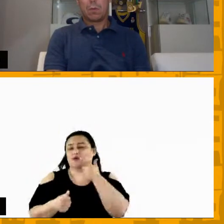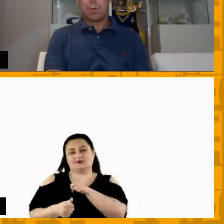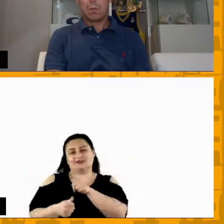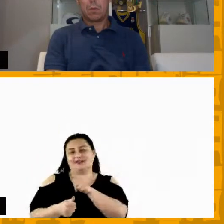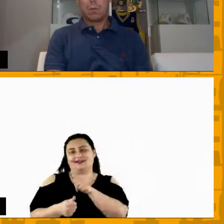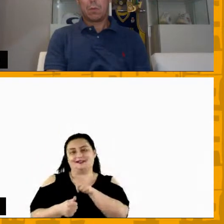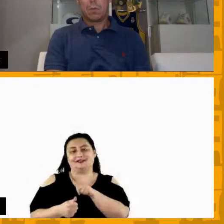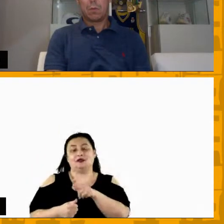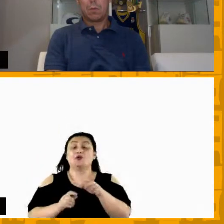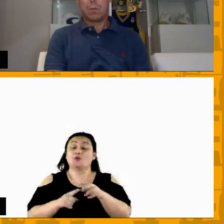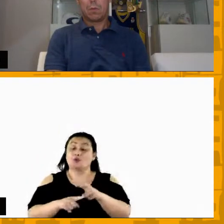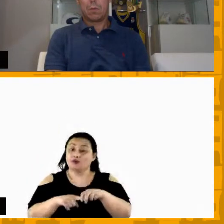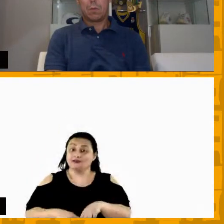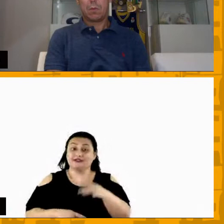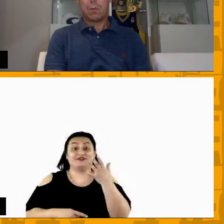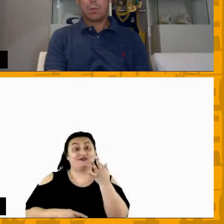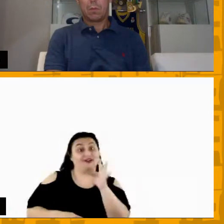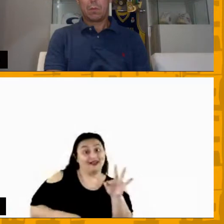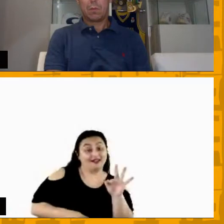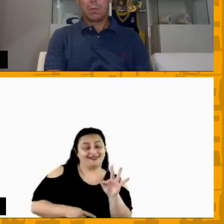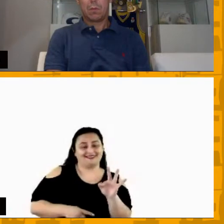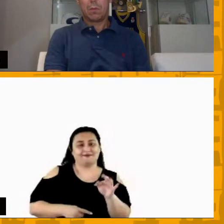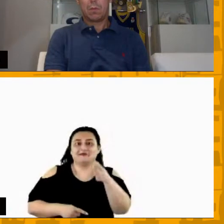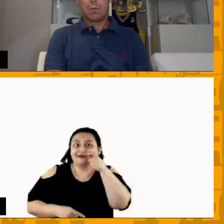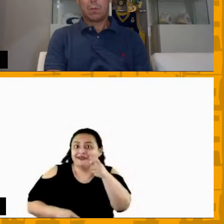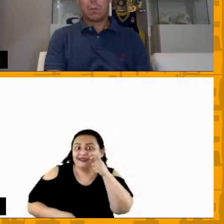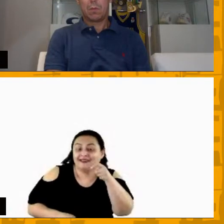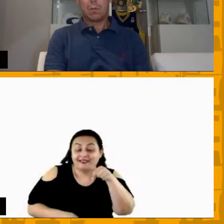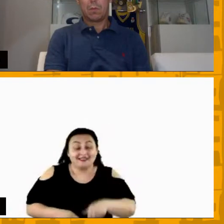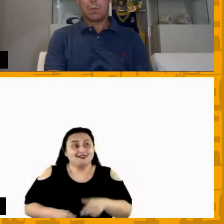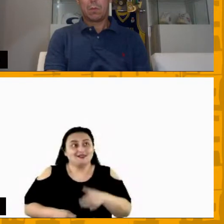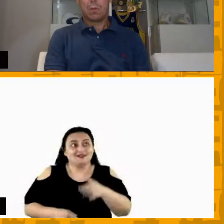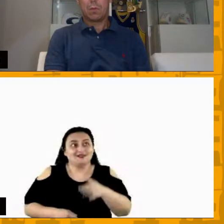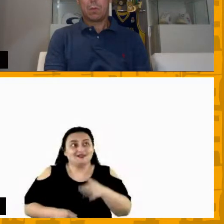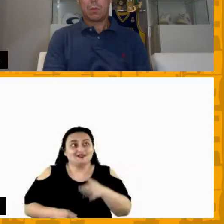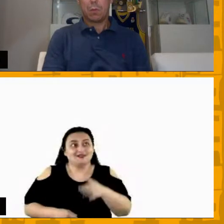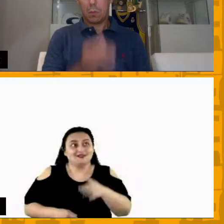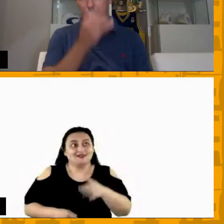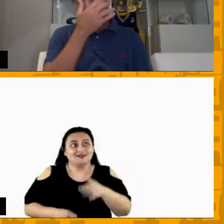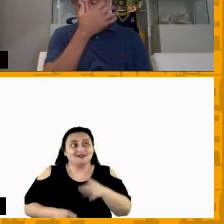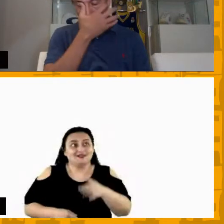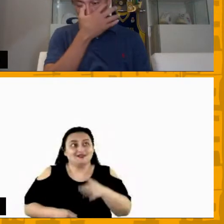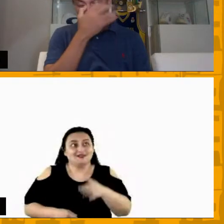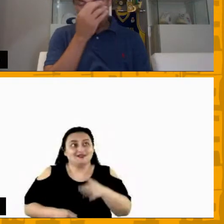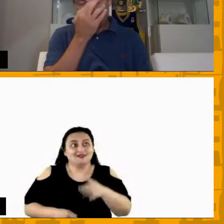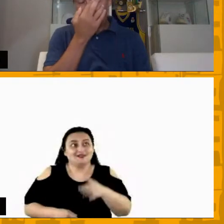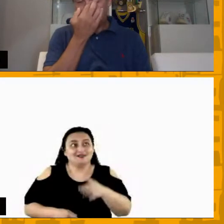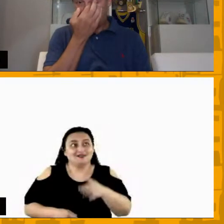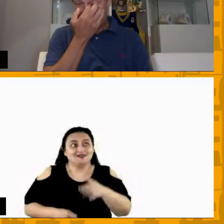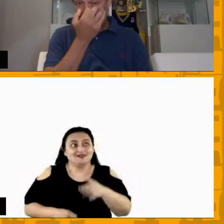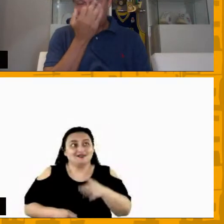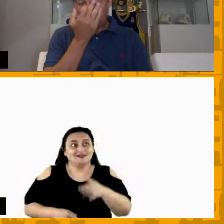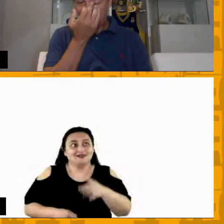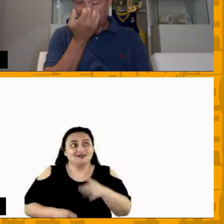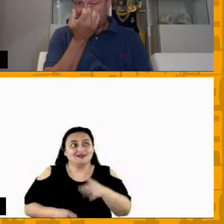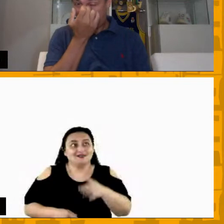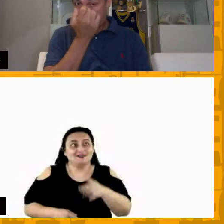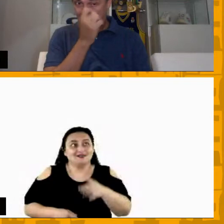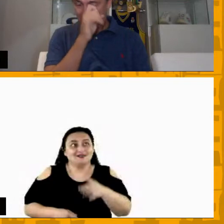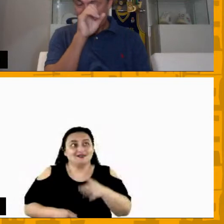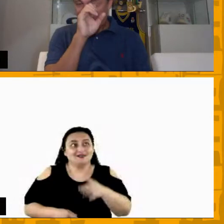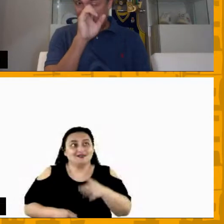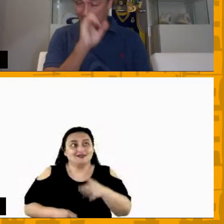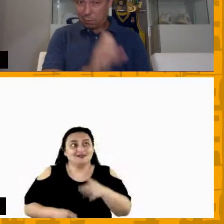basquete aqui em Franca é o primeiro esporte toda criança aqui também sonha ser um jogador de basquete então a gente tem que viver com essa frustração do